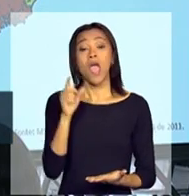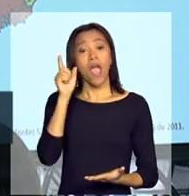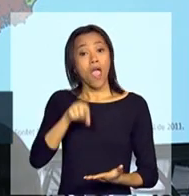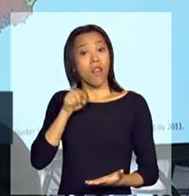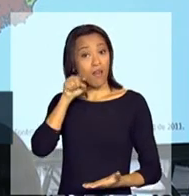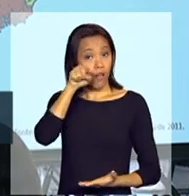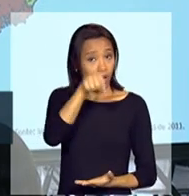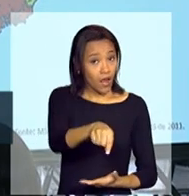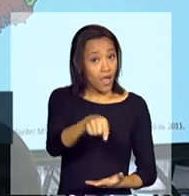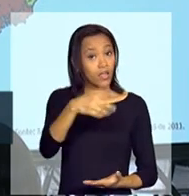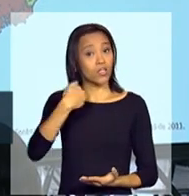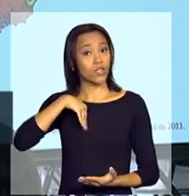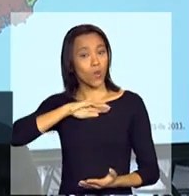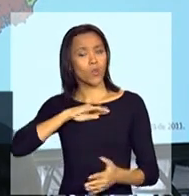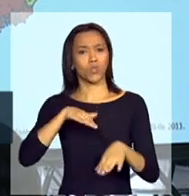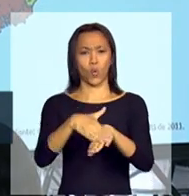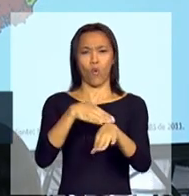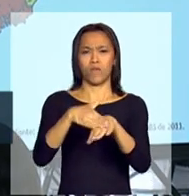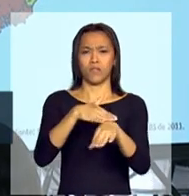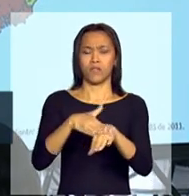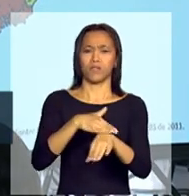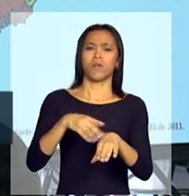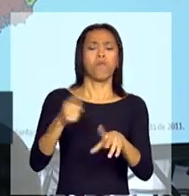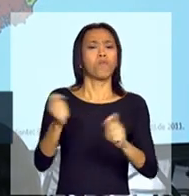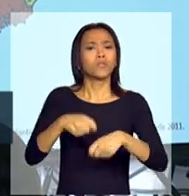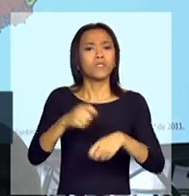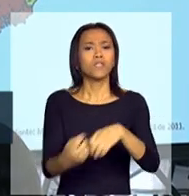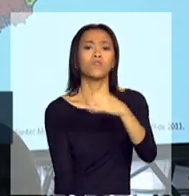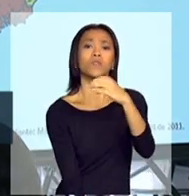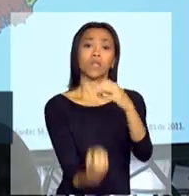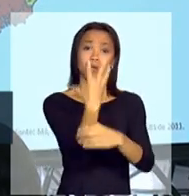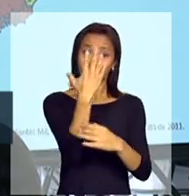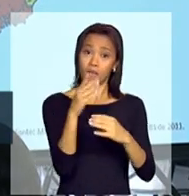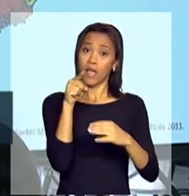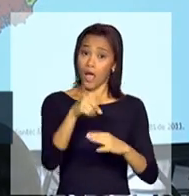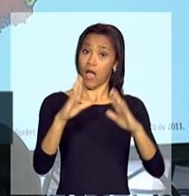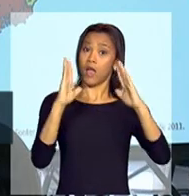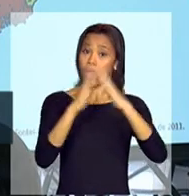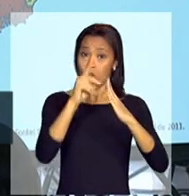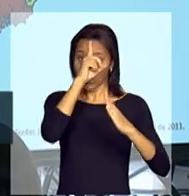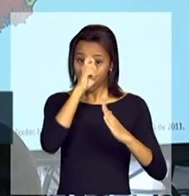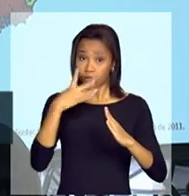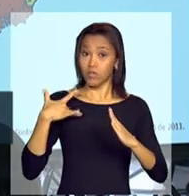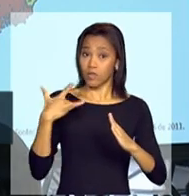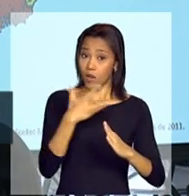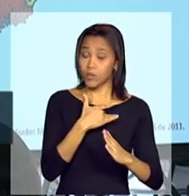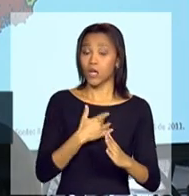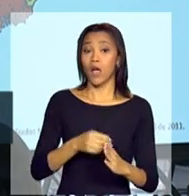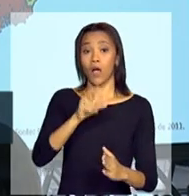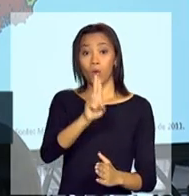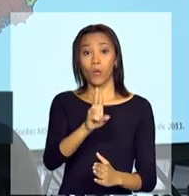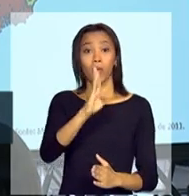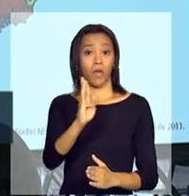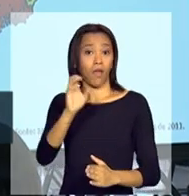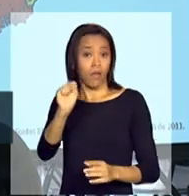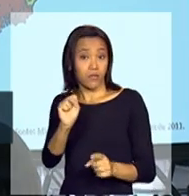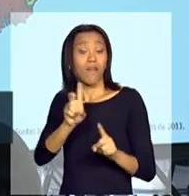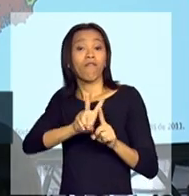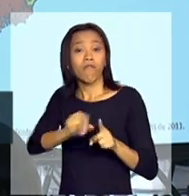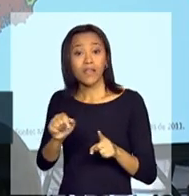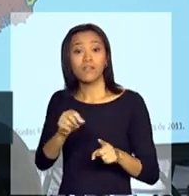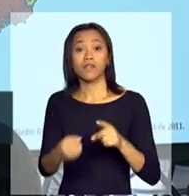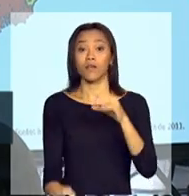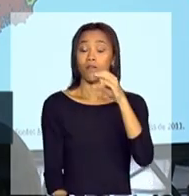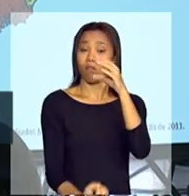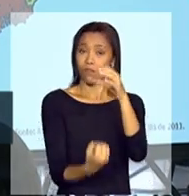negociamos nas comissões tripartíticas para que fossem implantadas essas unidades básicas de saúde. Então, as UBSs, daqui para frente, elas passam a ser